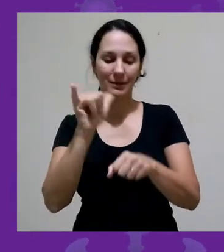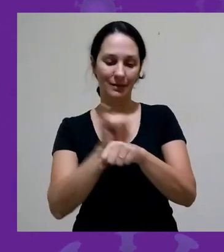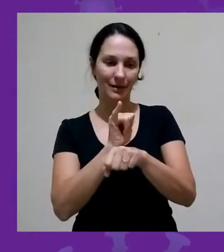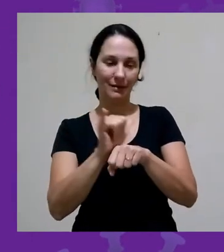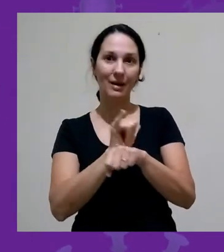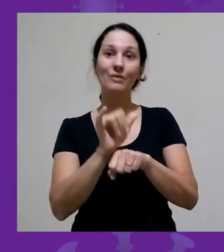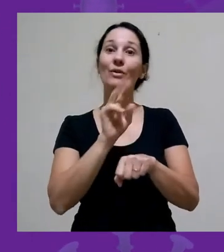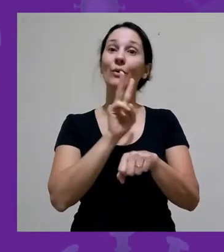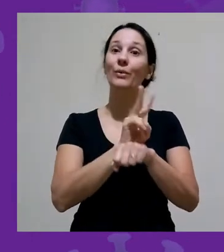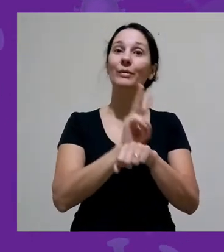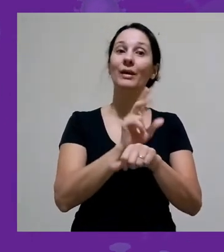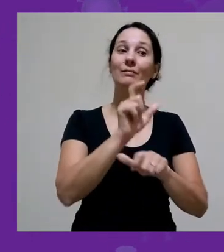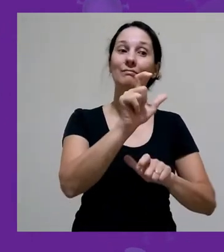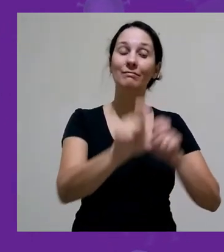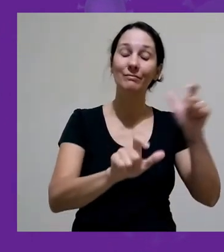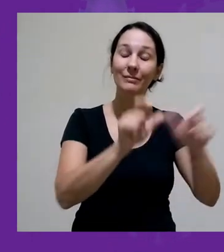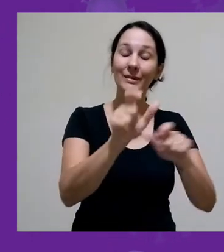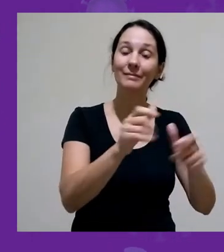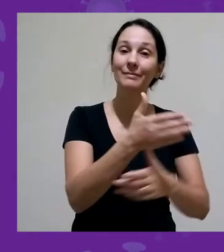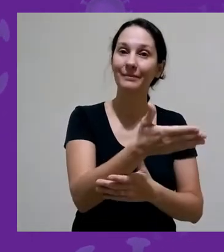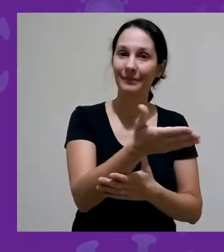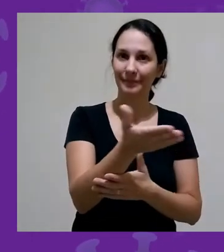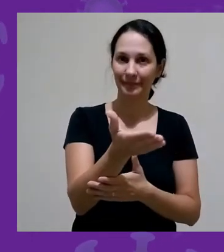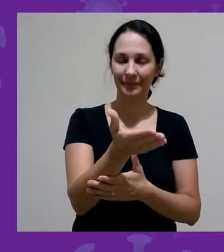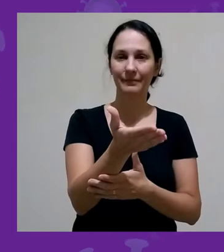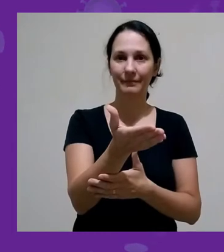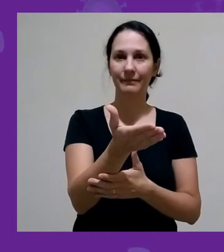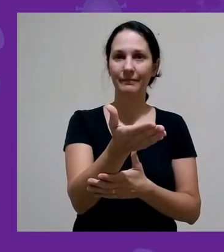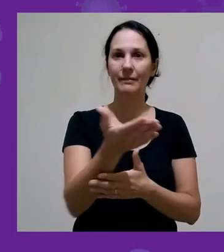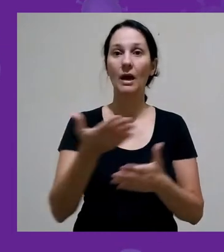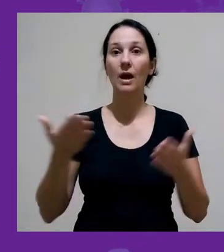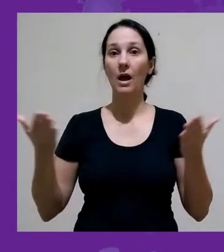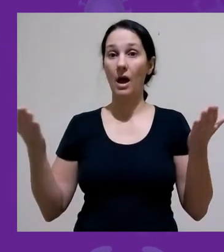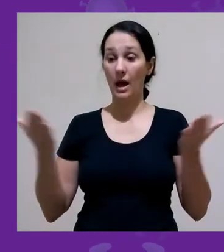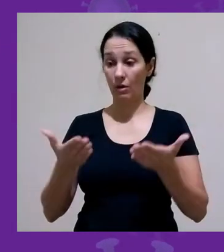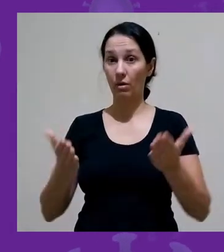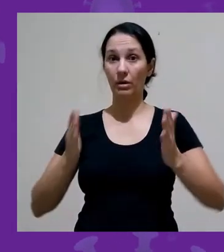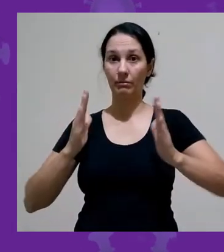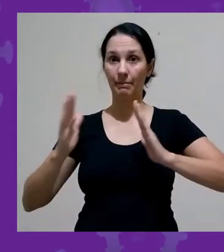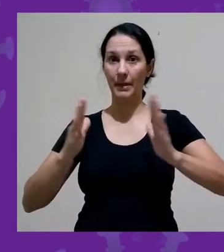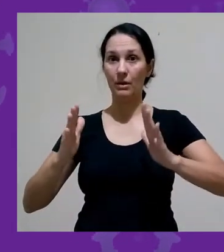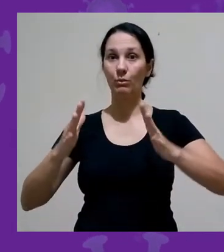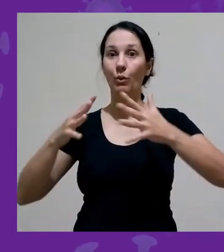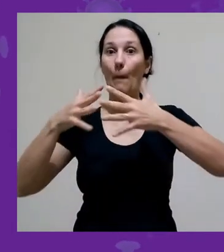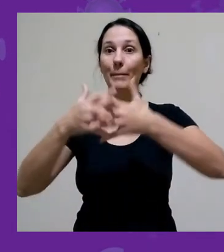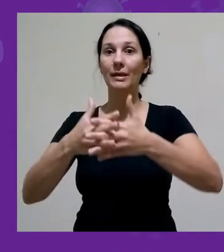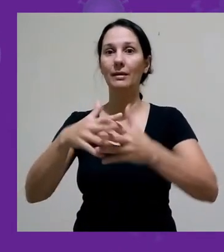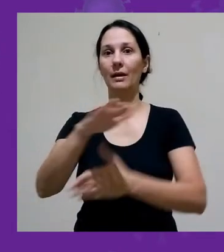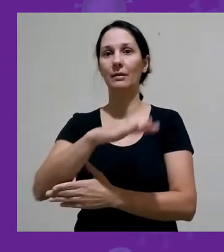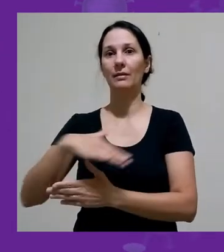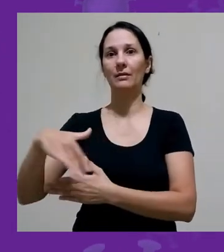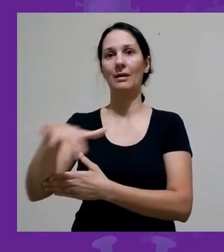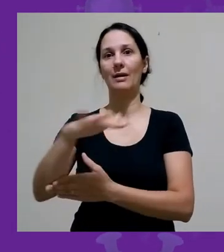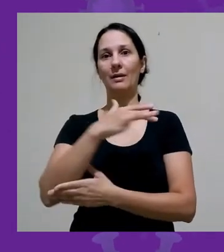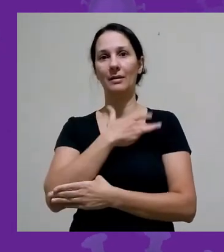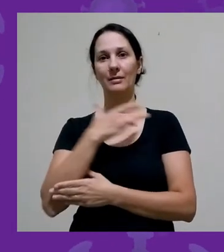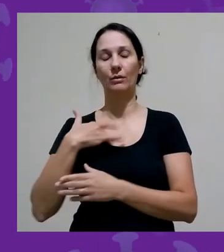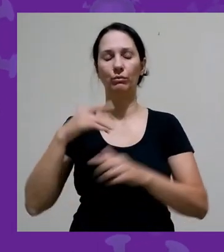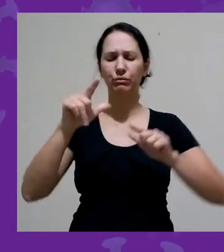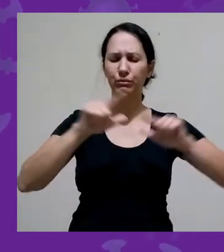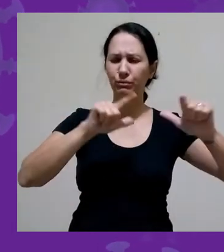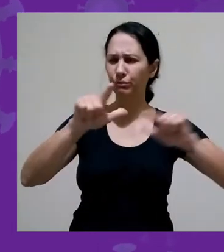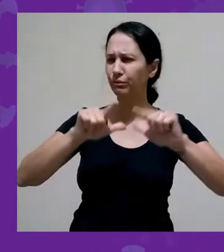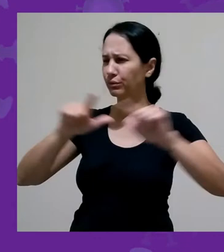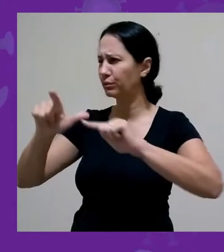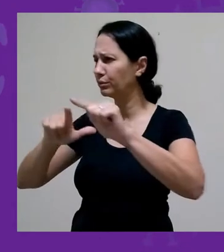correto às pessoas. Então, num momento desses em que a sobrecarga de trabalho já é grande, a sobrecarga de informações